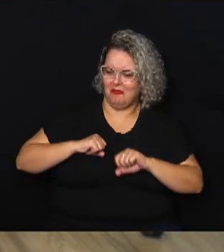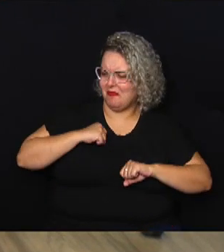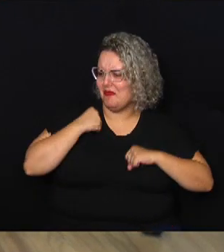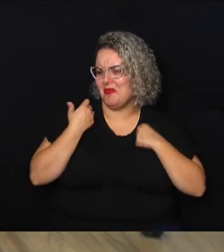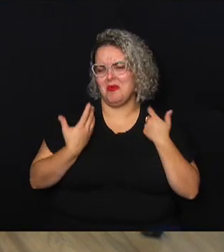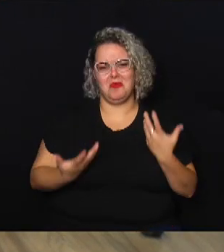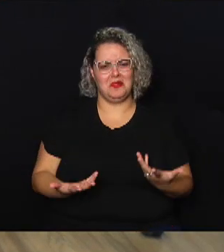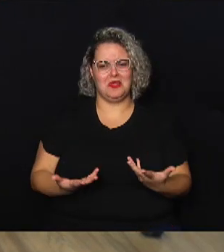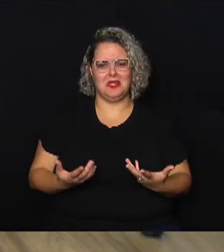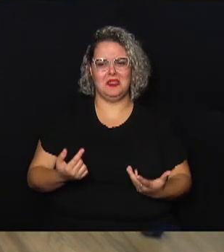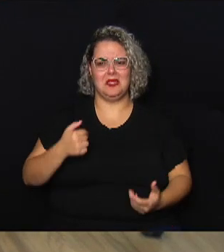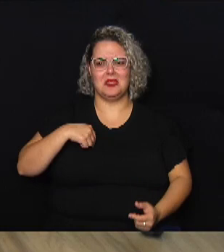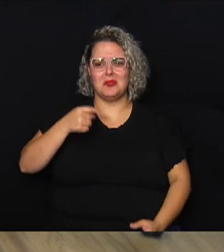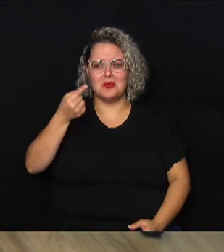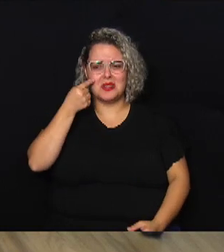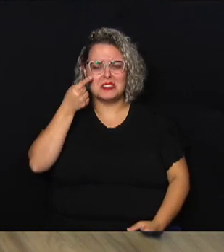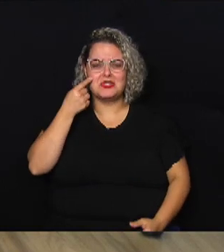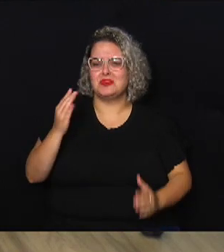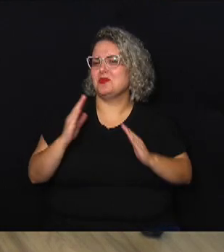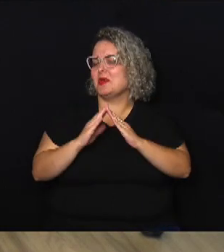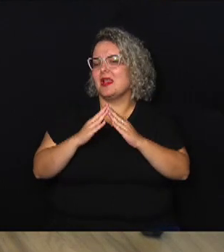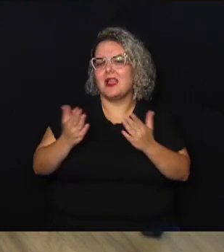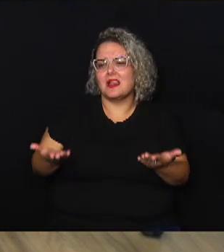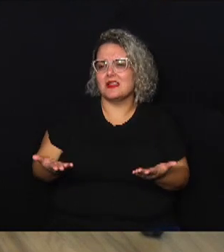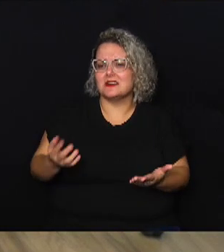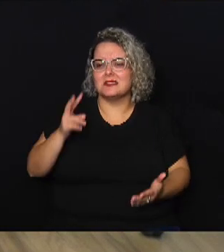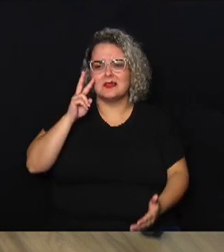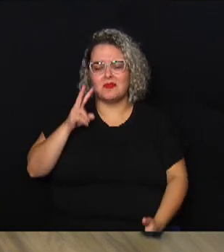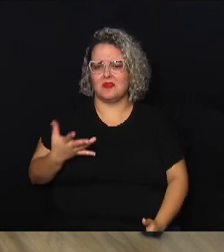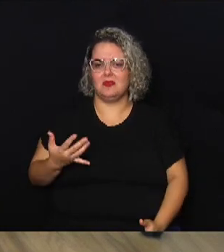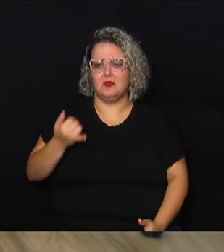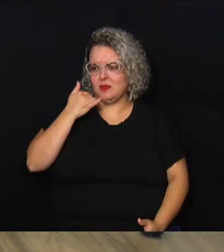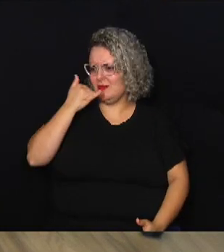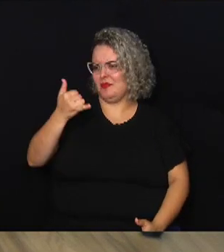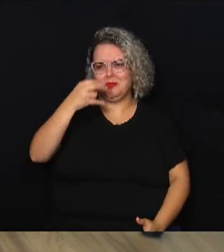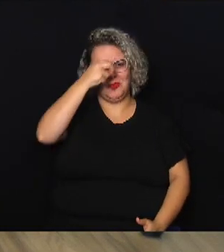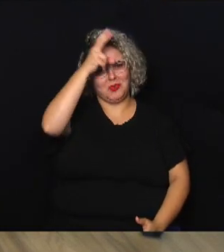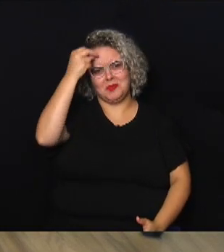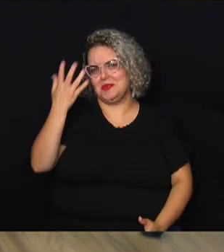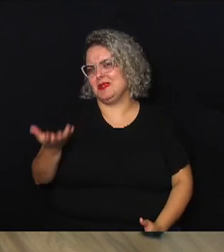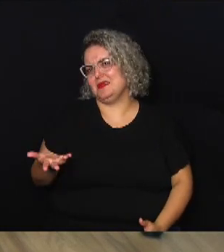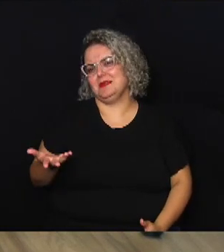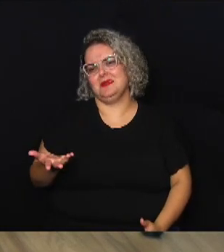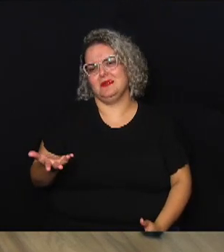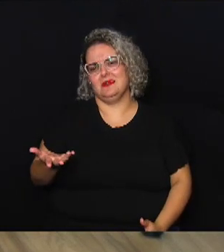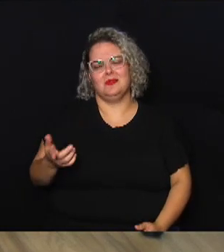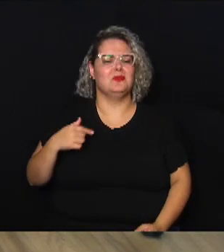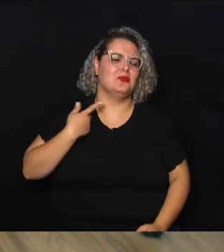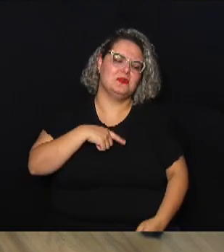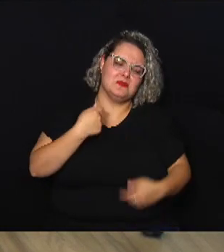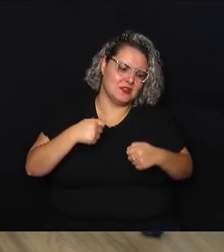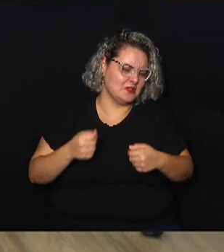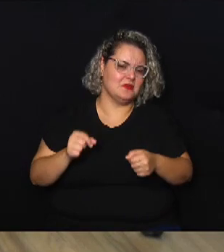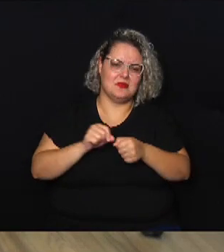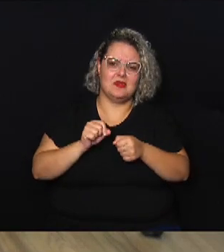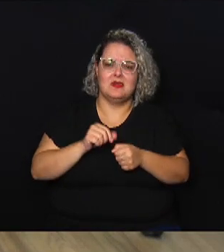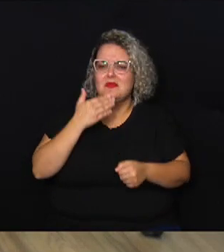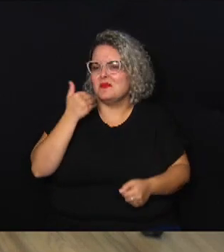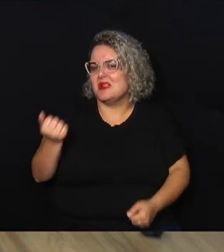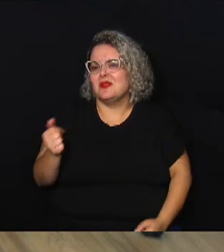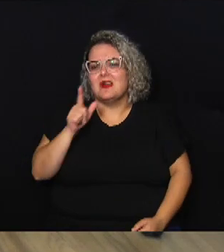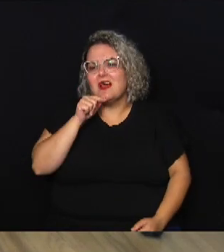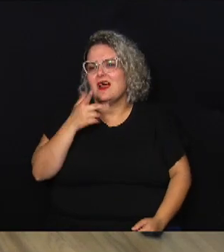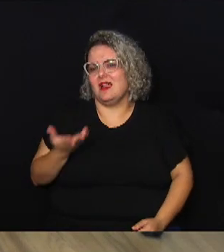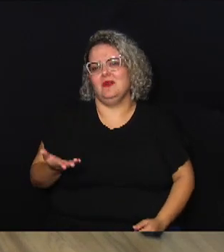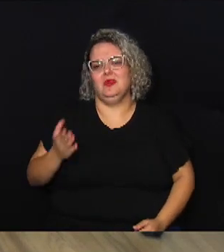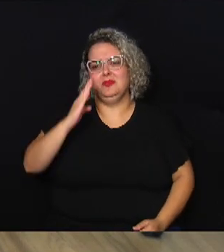assistindo na minha casa e eu vi na mesma hora eu liguei para o prefeito e falei prefeito nós temos que fazer alguma coisa nós temos a melhor água do Brasil que